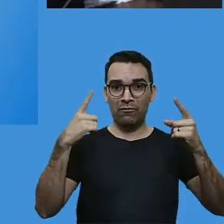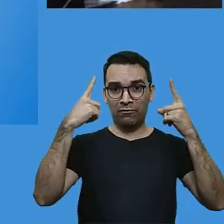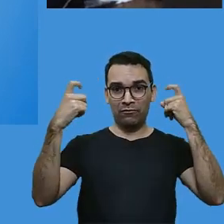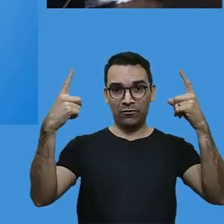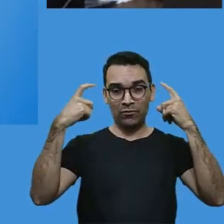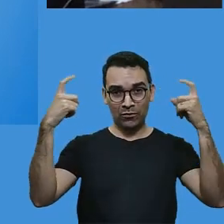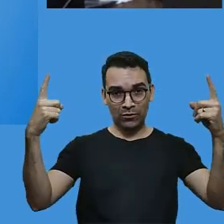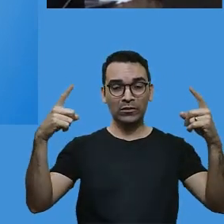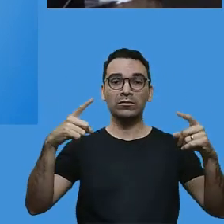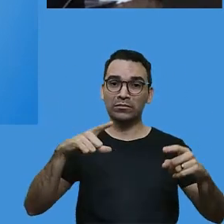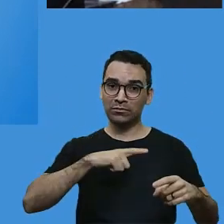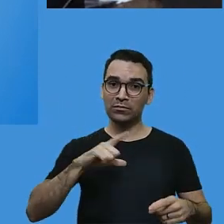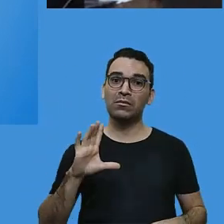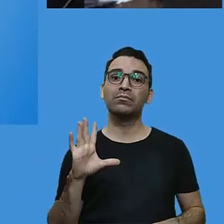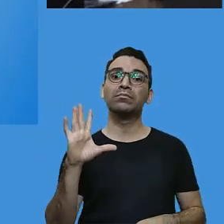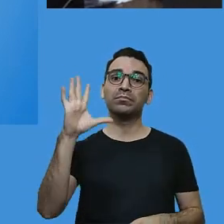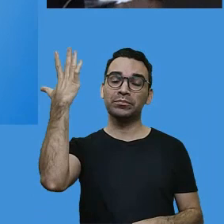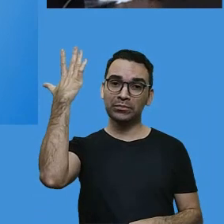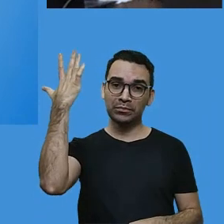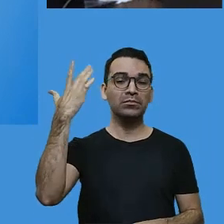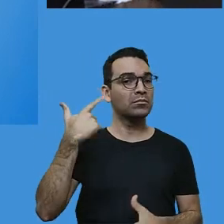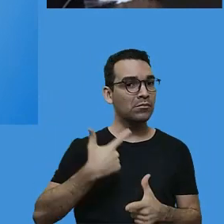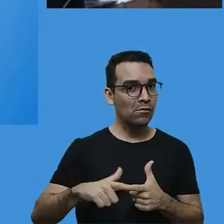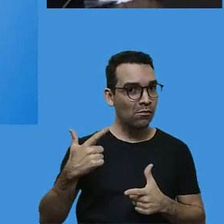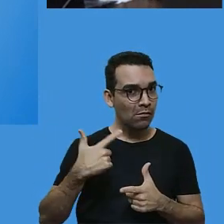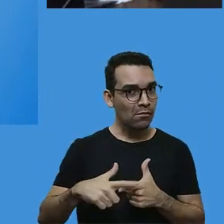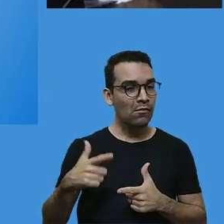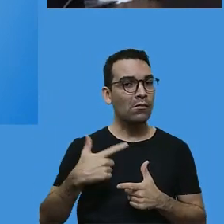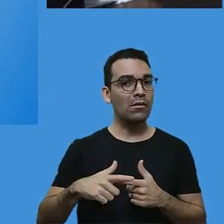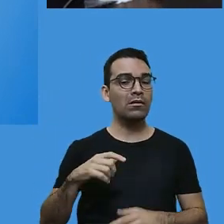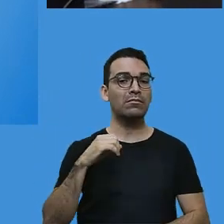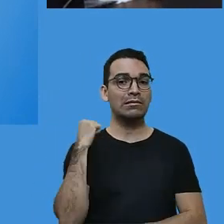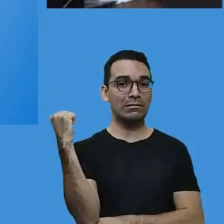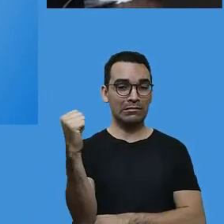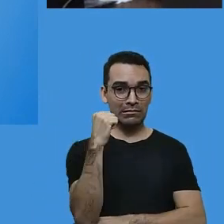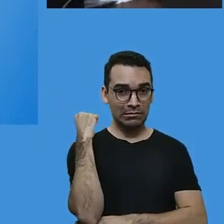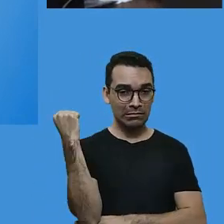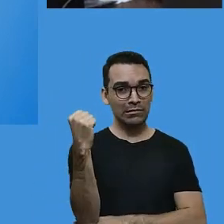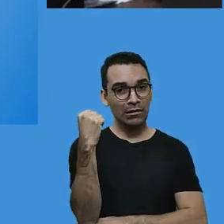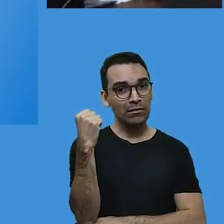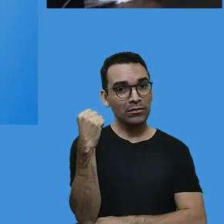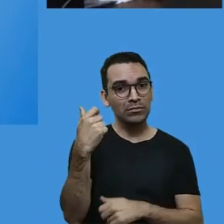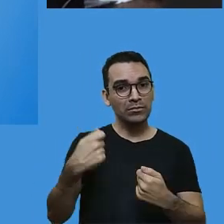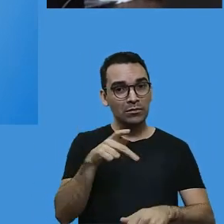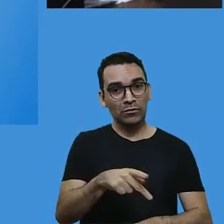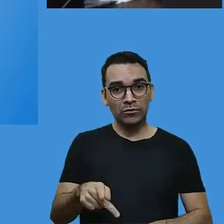atento do professor para a realidade da sua sala de aula é essencial.